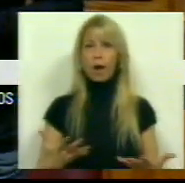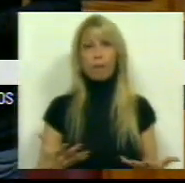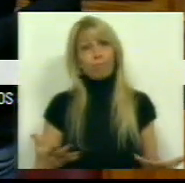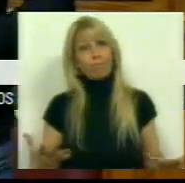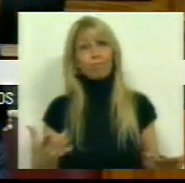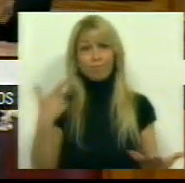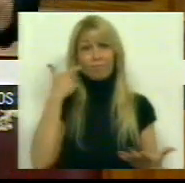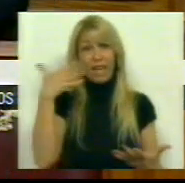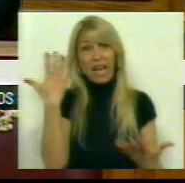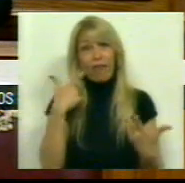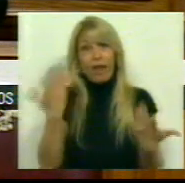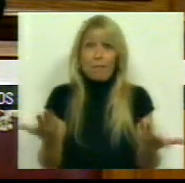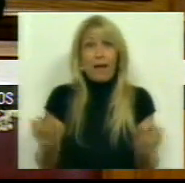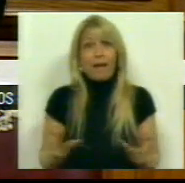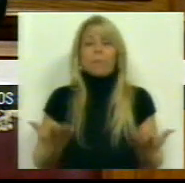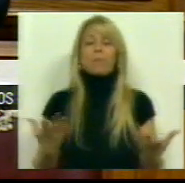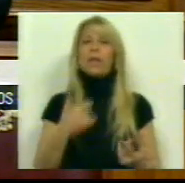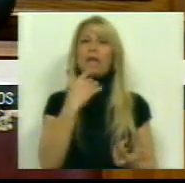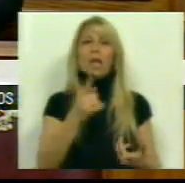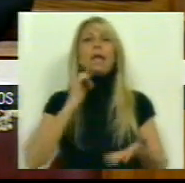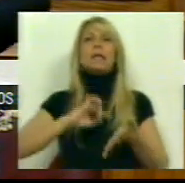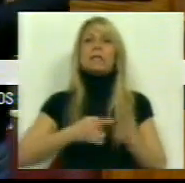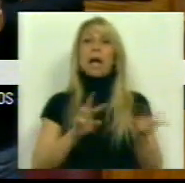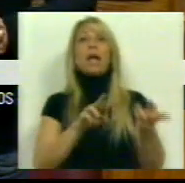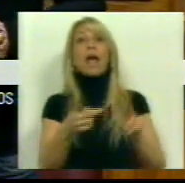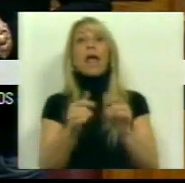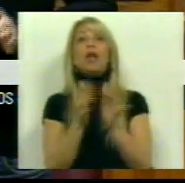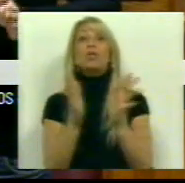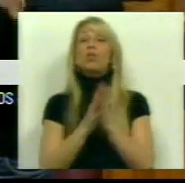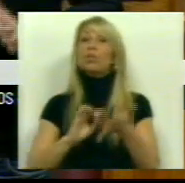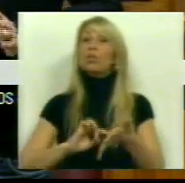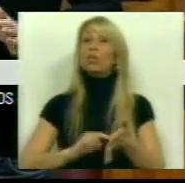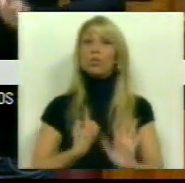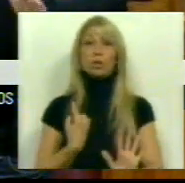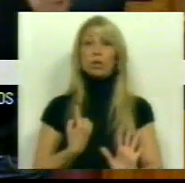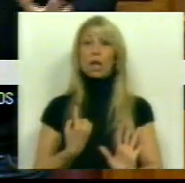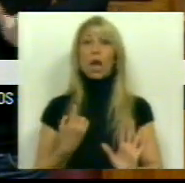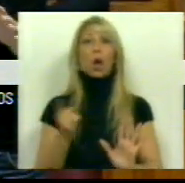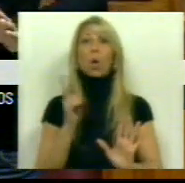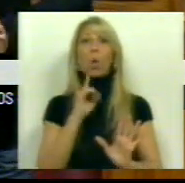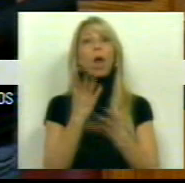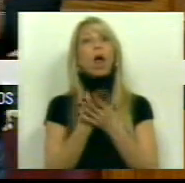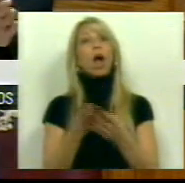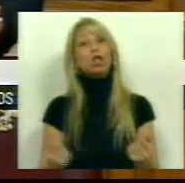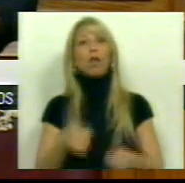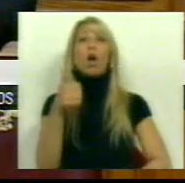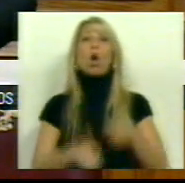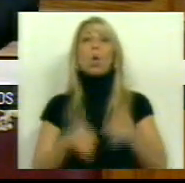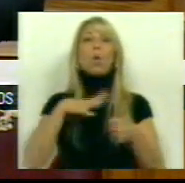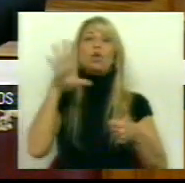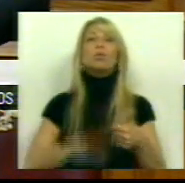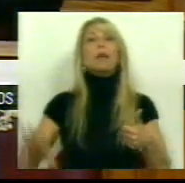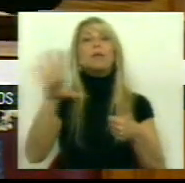pareça, que a necessidade transitória é toda a necessidade que não seja suprimida por concurso nacional de colocação.